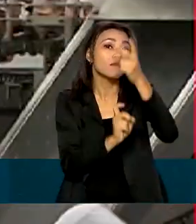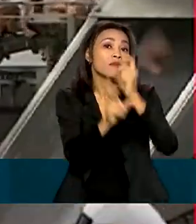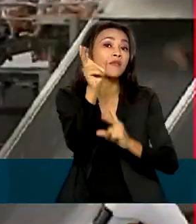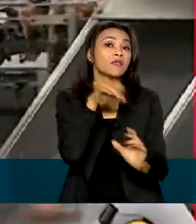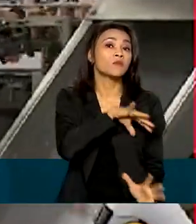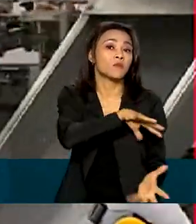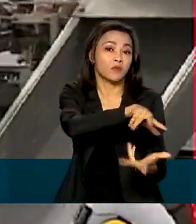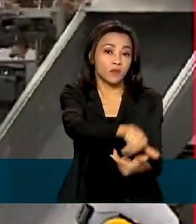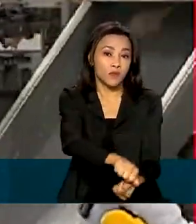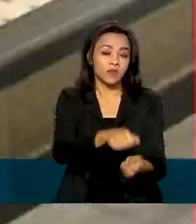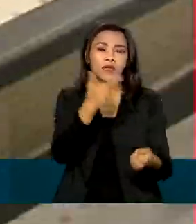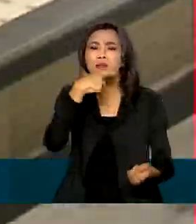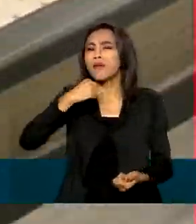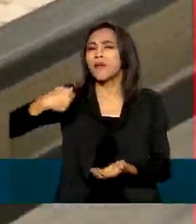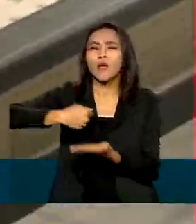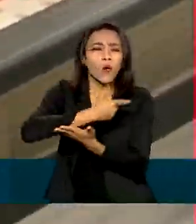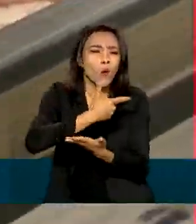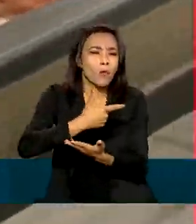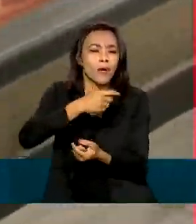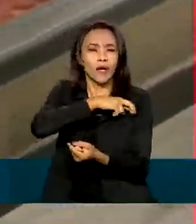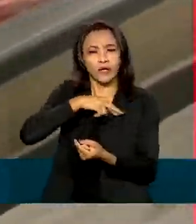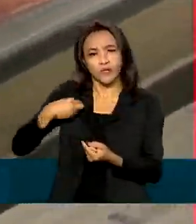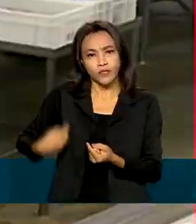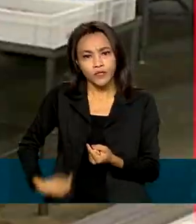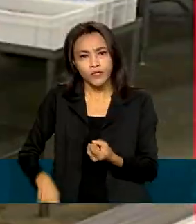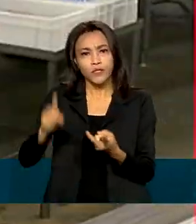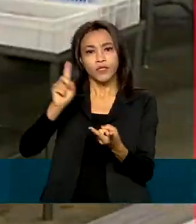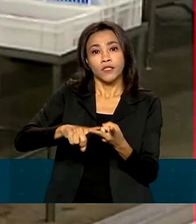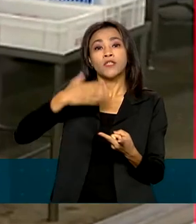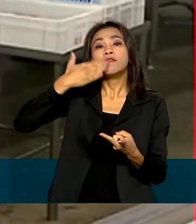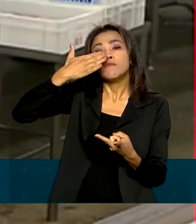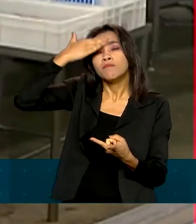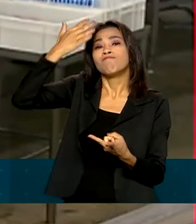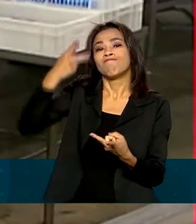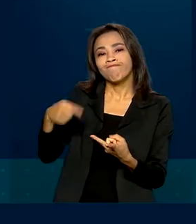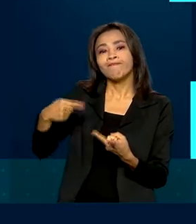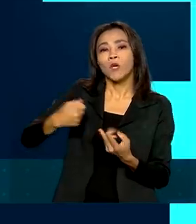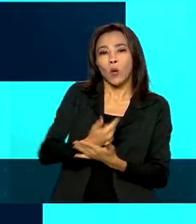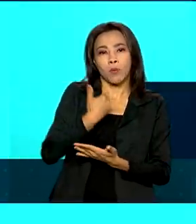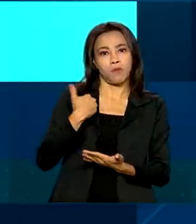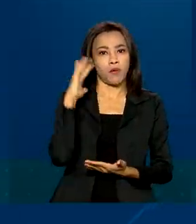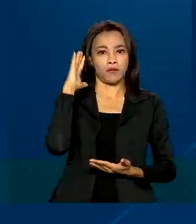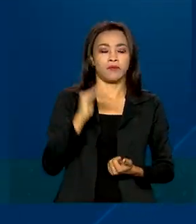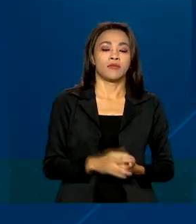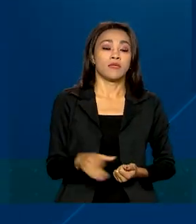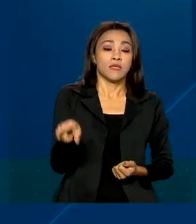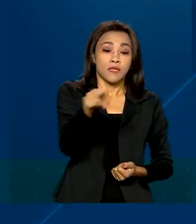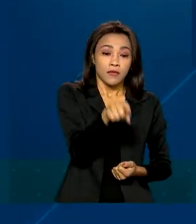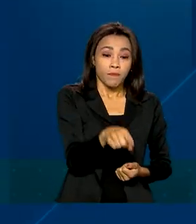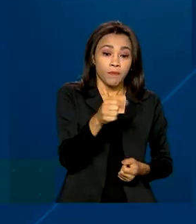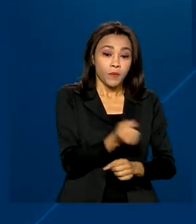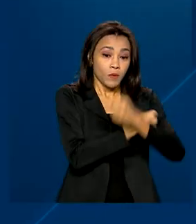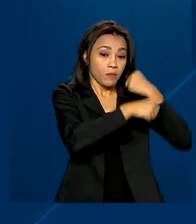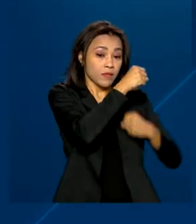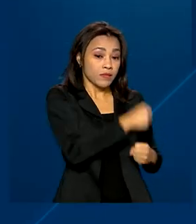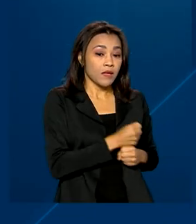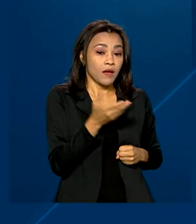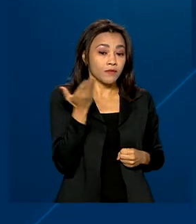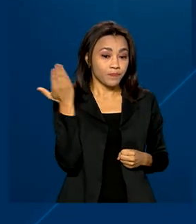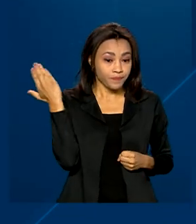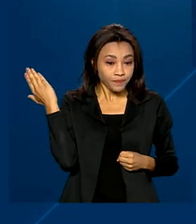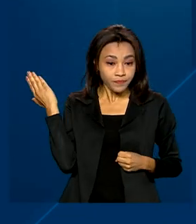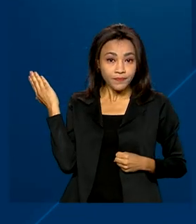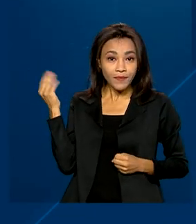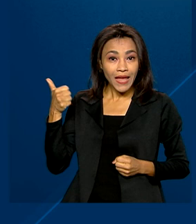Os principais compradores são a China e os Emirados Árabes Unidos. No ano passado, foram produzidas mais de